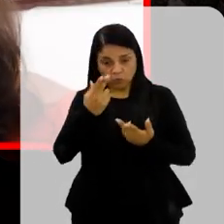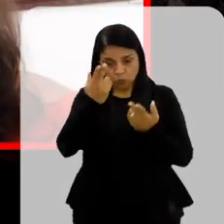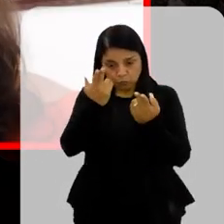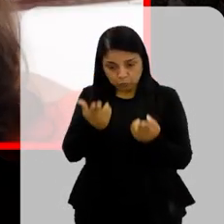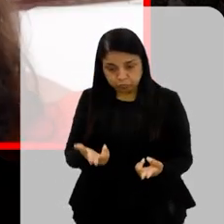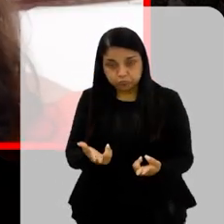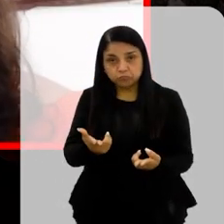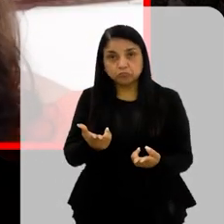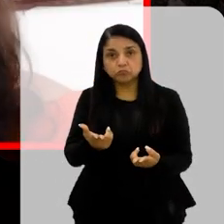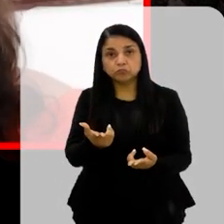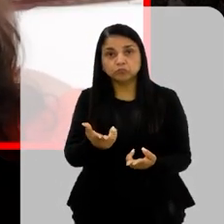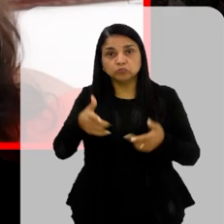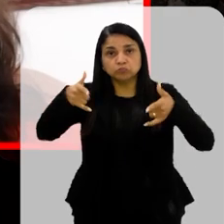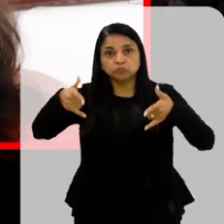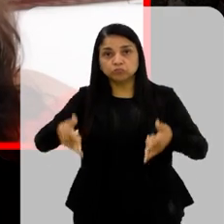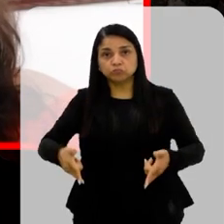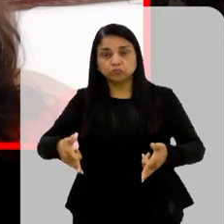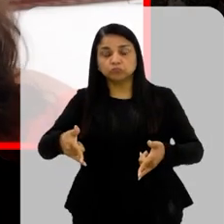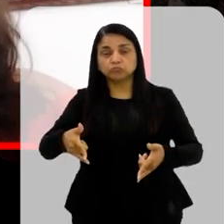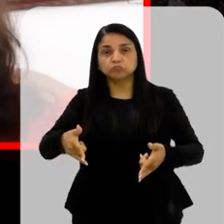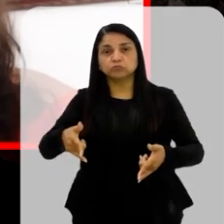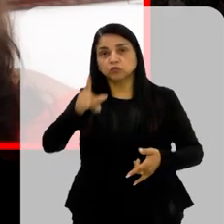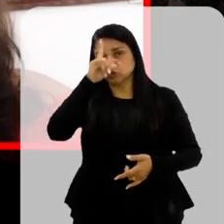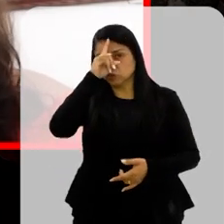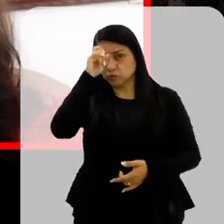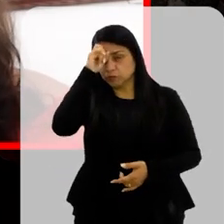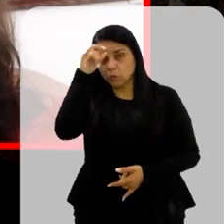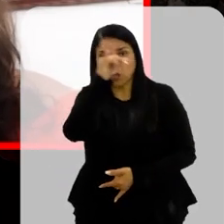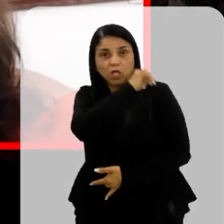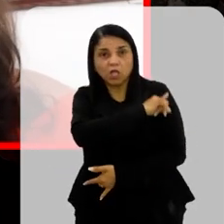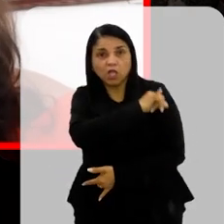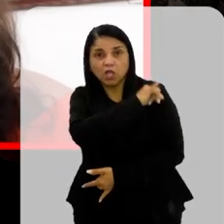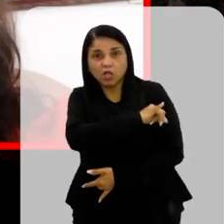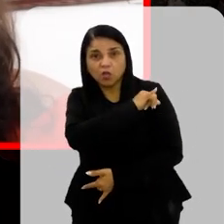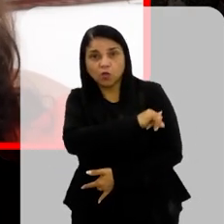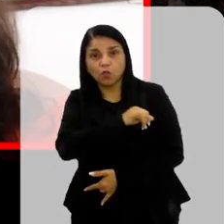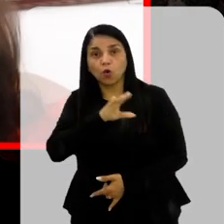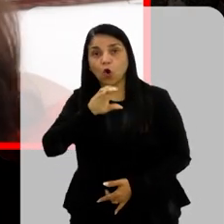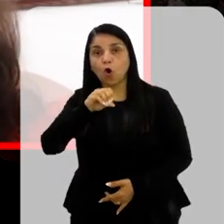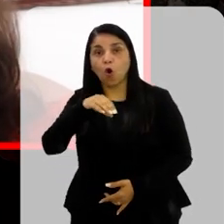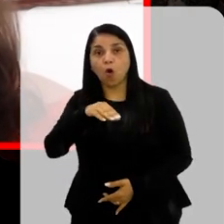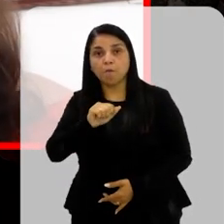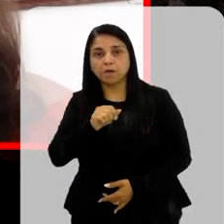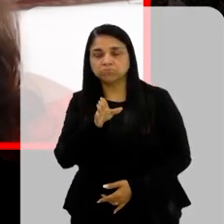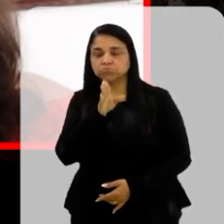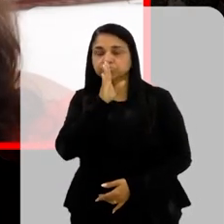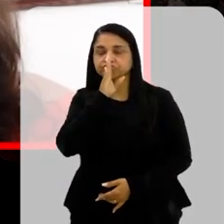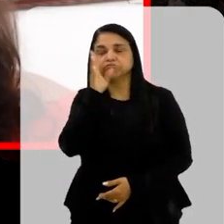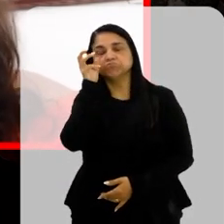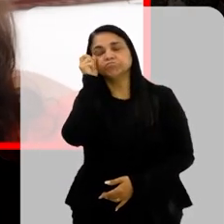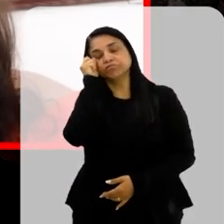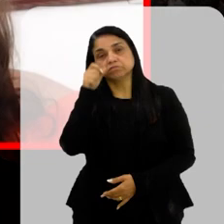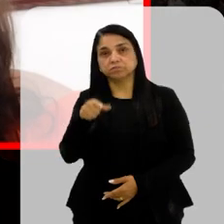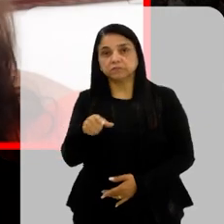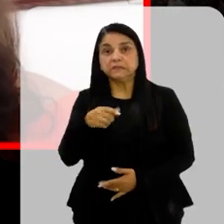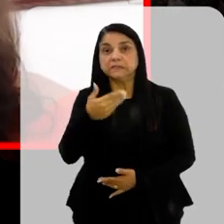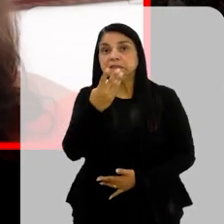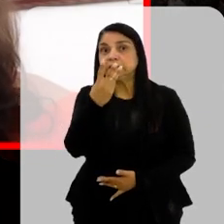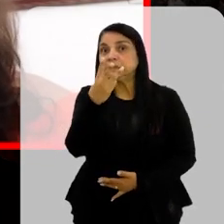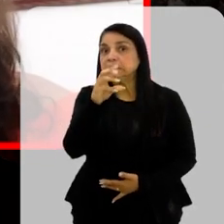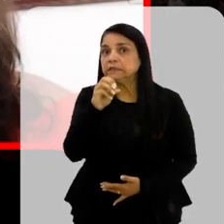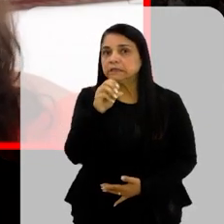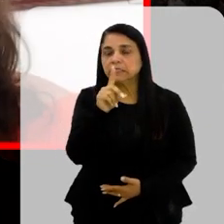internado em coma Num hospital aqui do Rio de Janeiro E assim ele ficou por quase 30